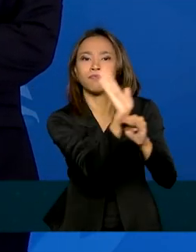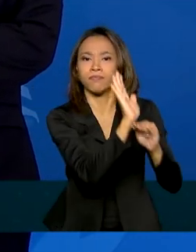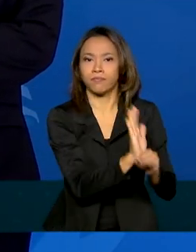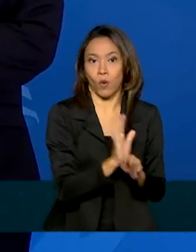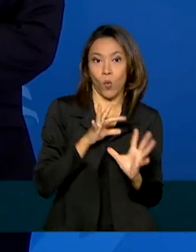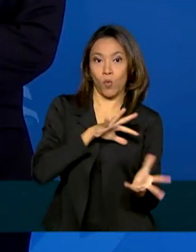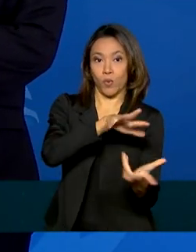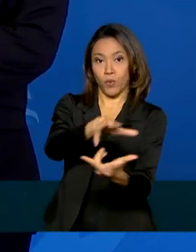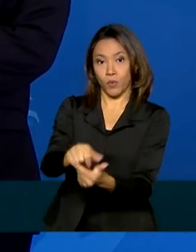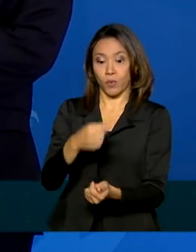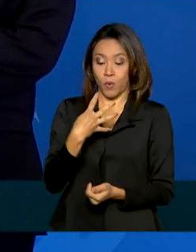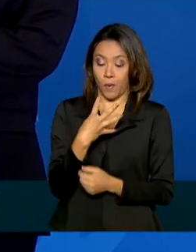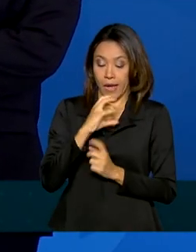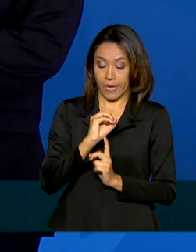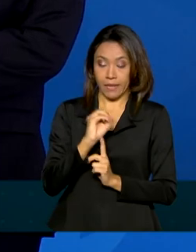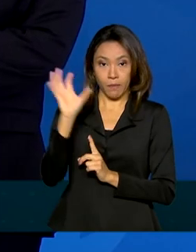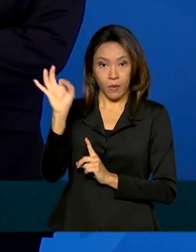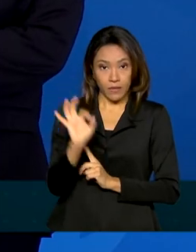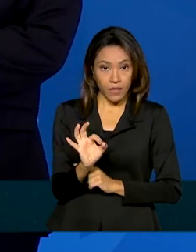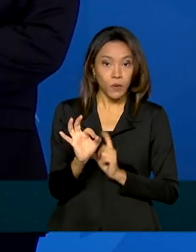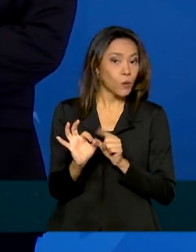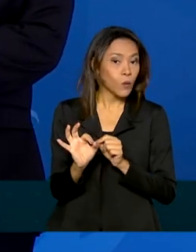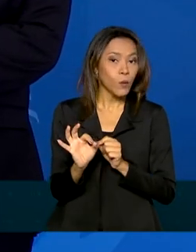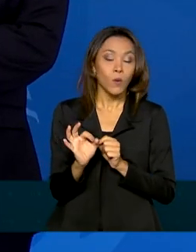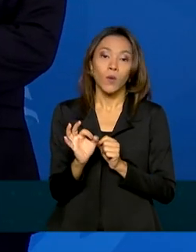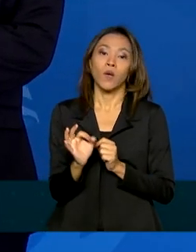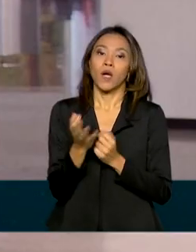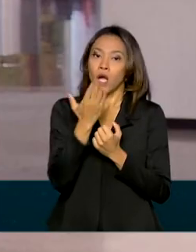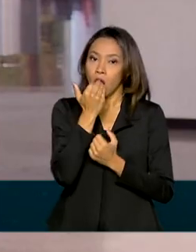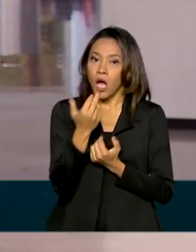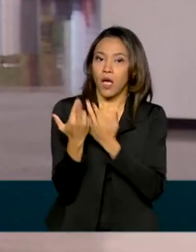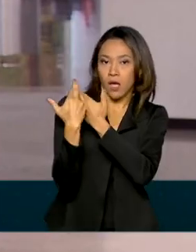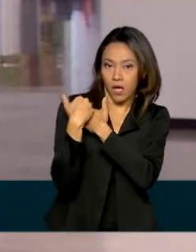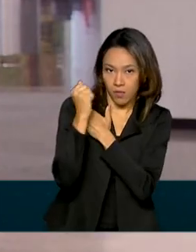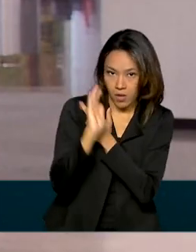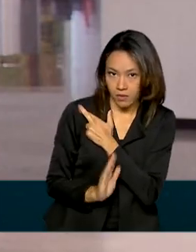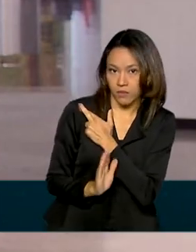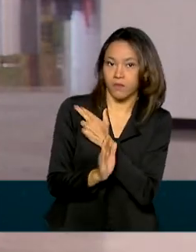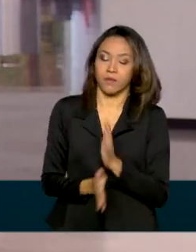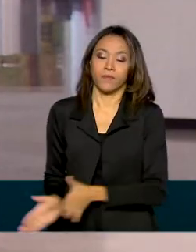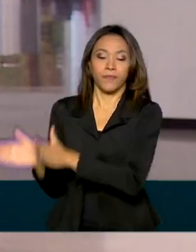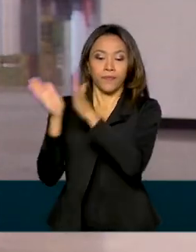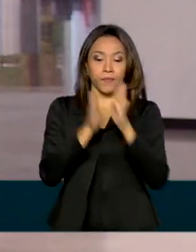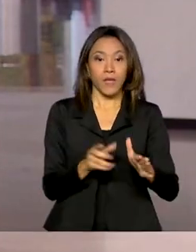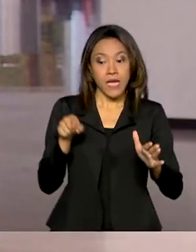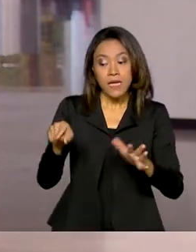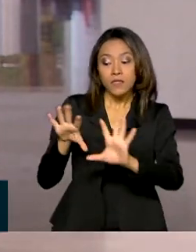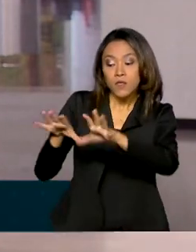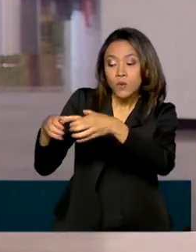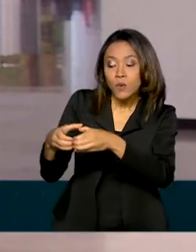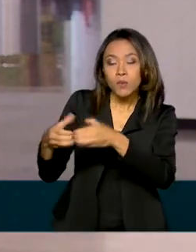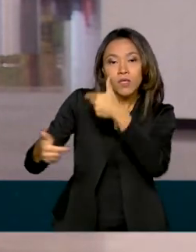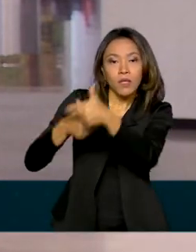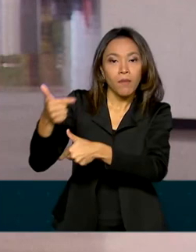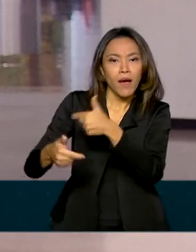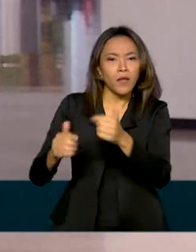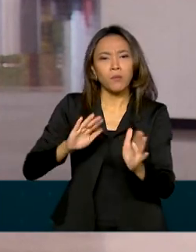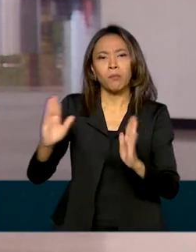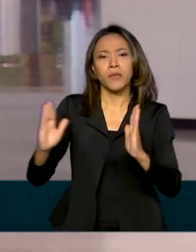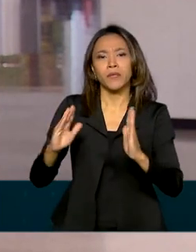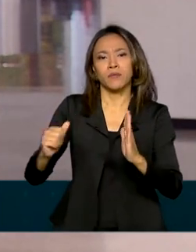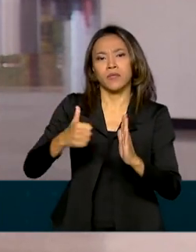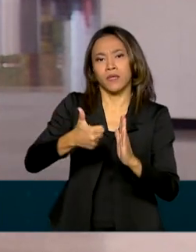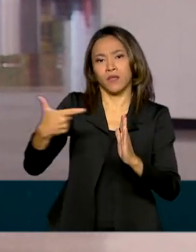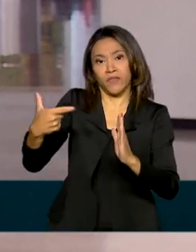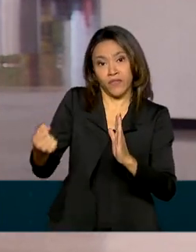com 40% dos alimentos mundiais. O grupo de trabalho tem 120 dias para apresentar um